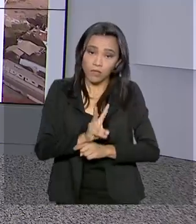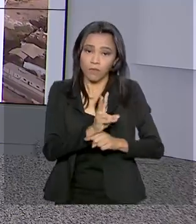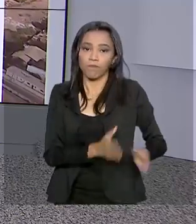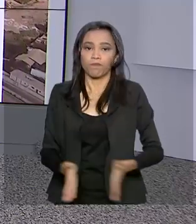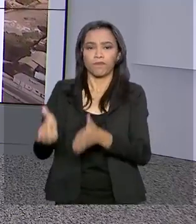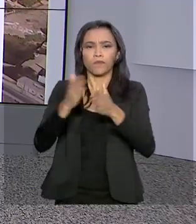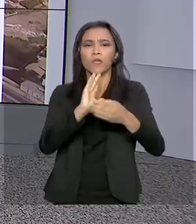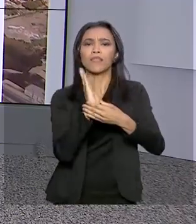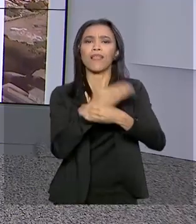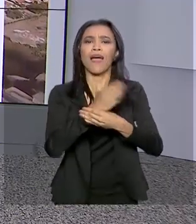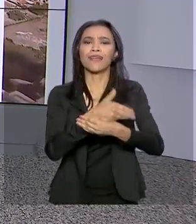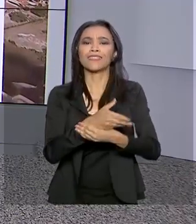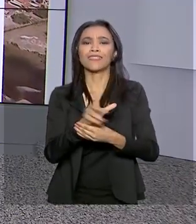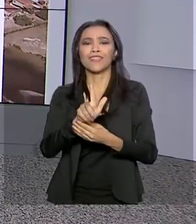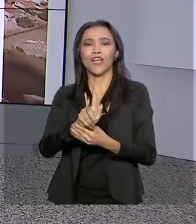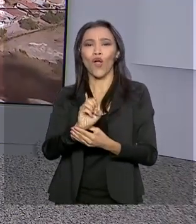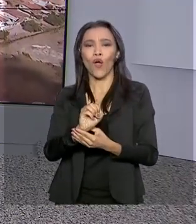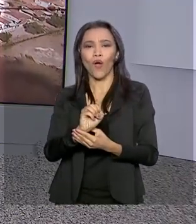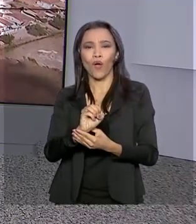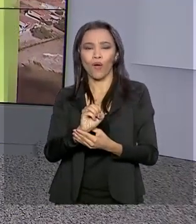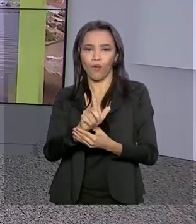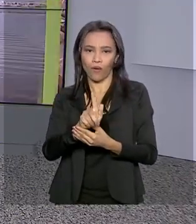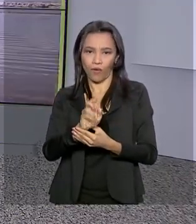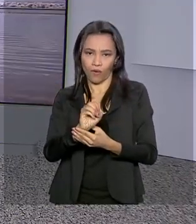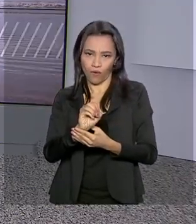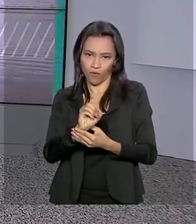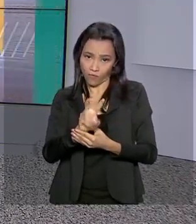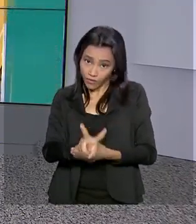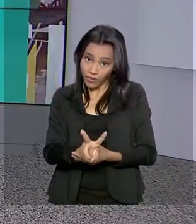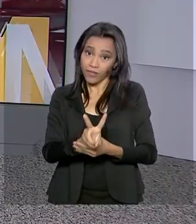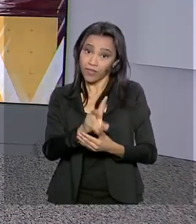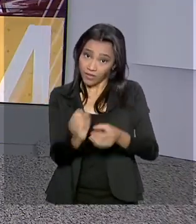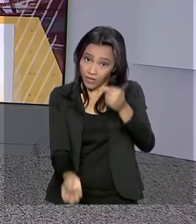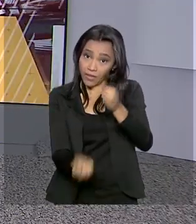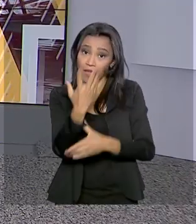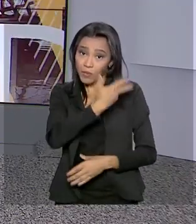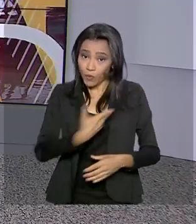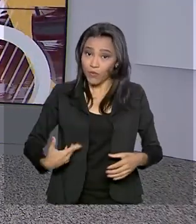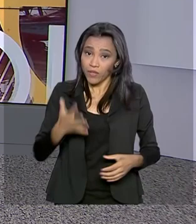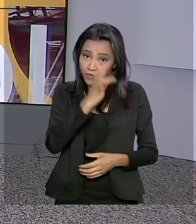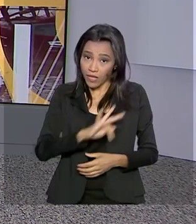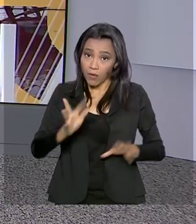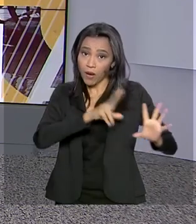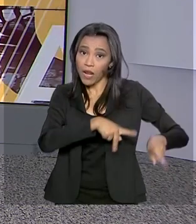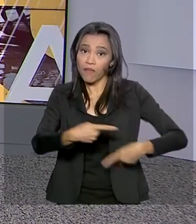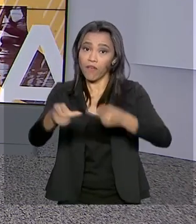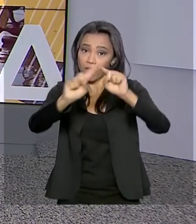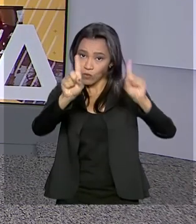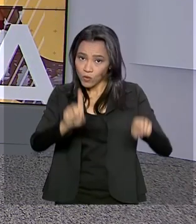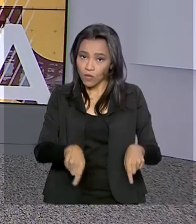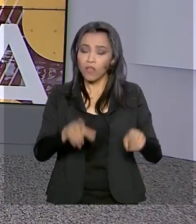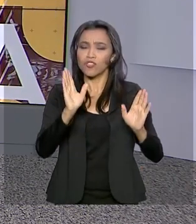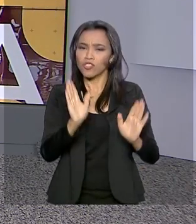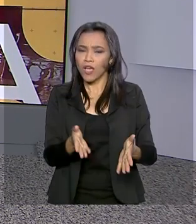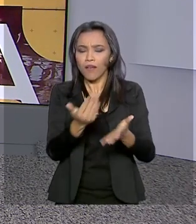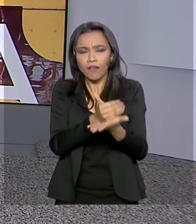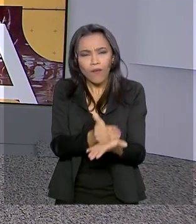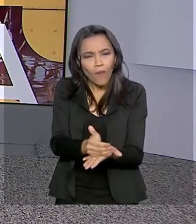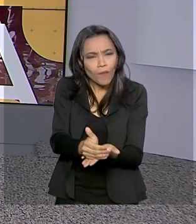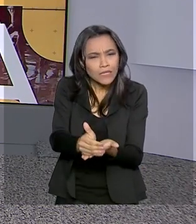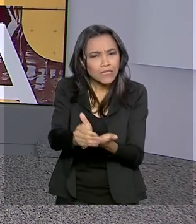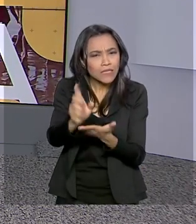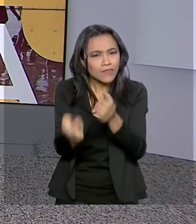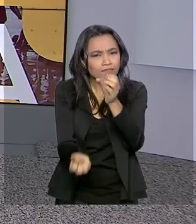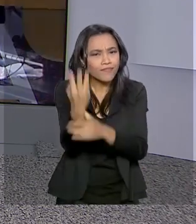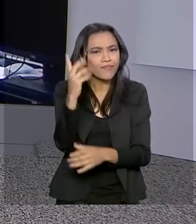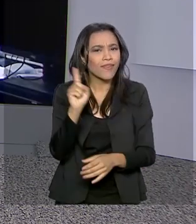O TaxiGov, serviço de aplicativo criado pelo governo federal para transportar funcionários públicos, já está em processo de implantação em São Paulo.